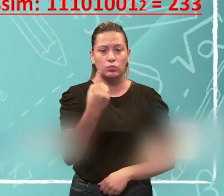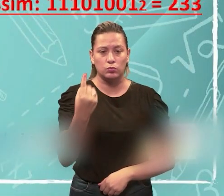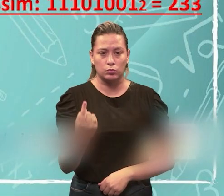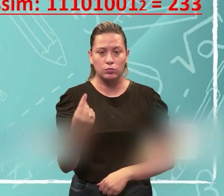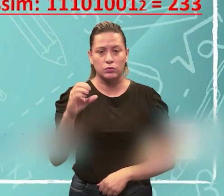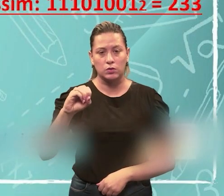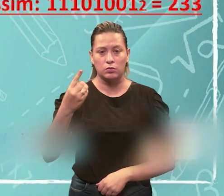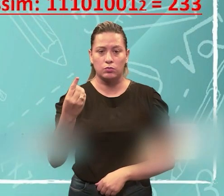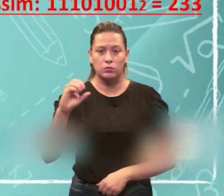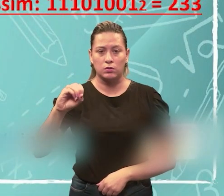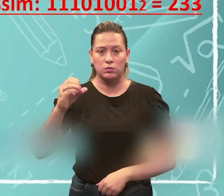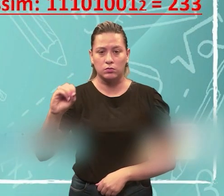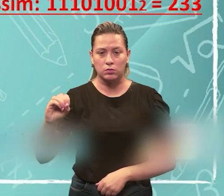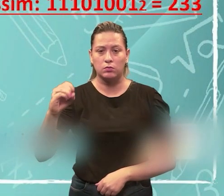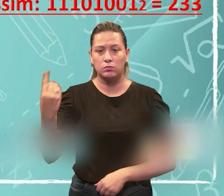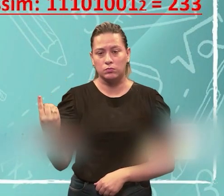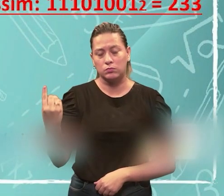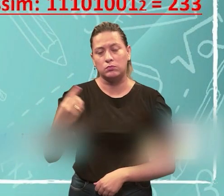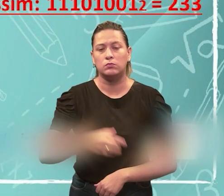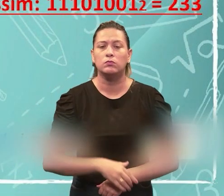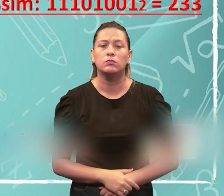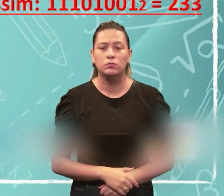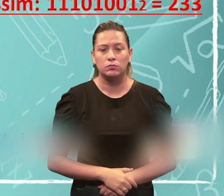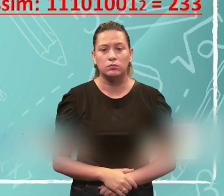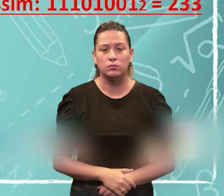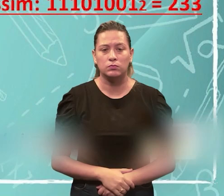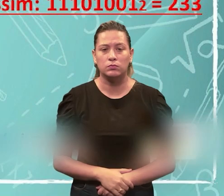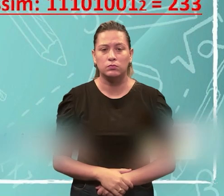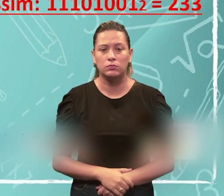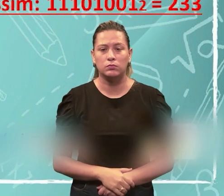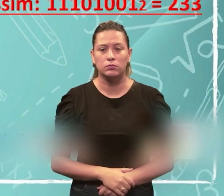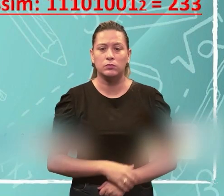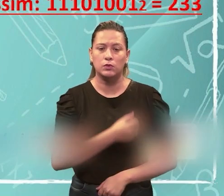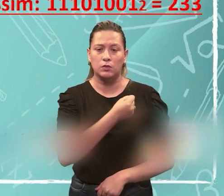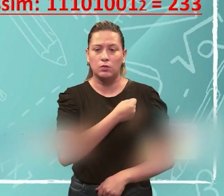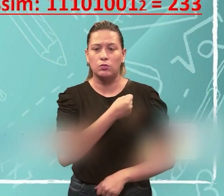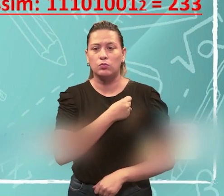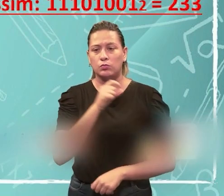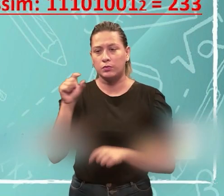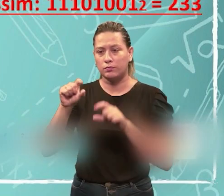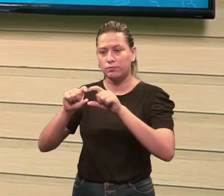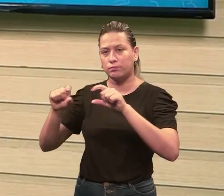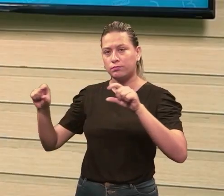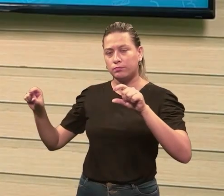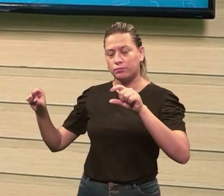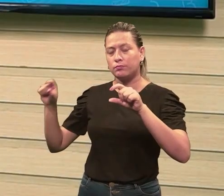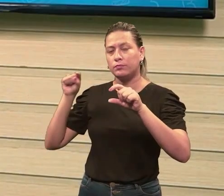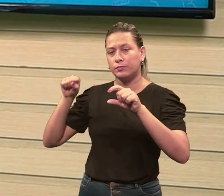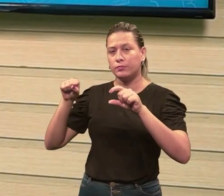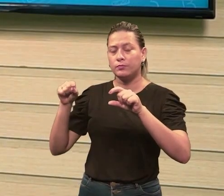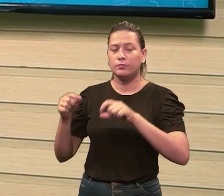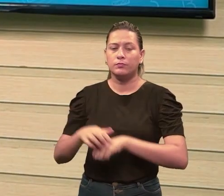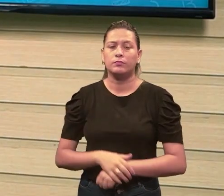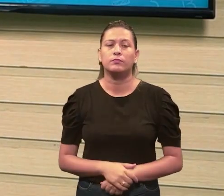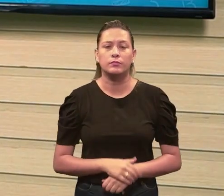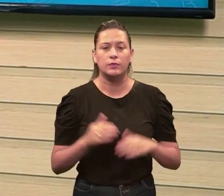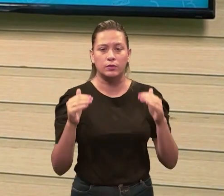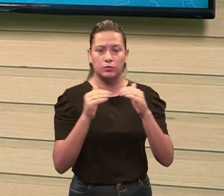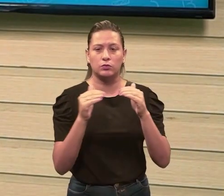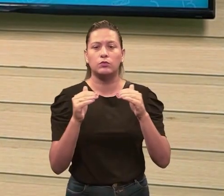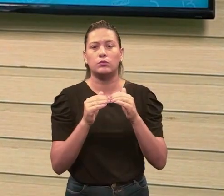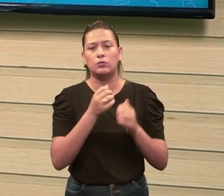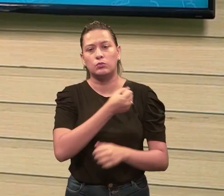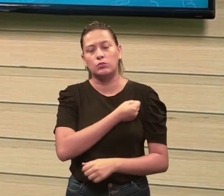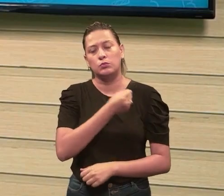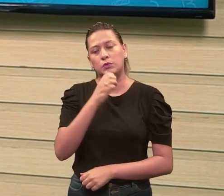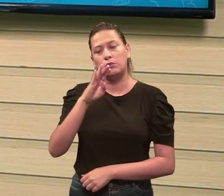1, 1, 1, 0, 1, 0, 0, 1, beleza? Que é o número que está aqui do ladinho. Esse número é o correspondente ao